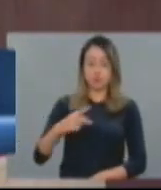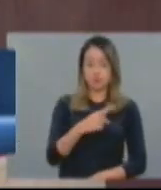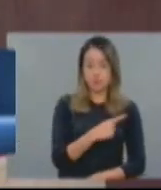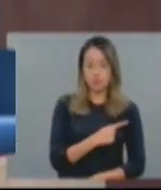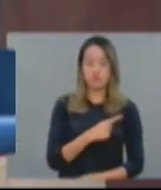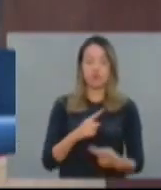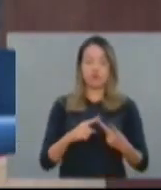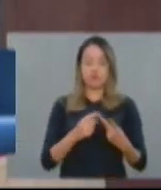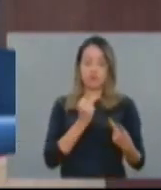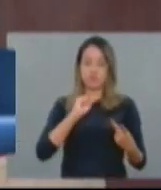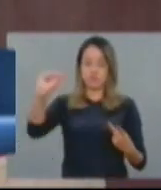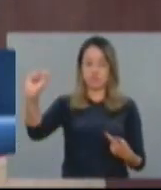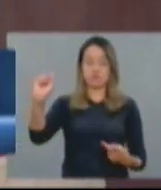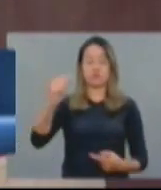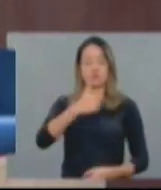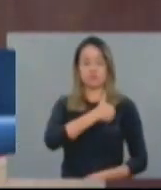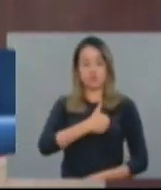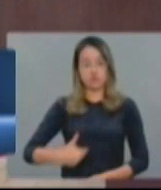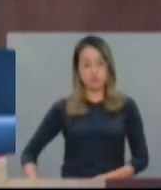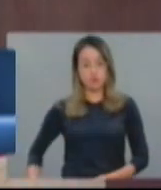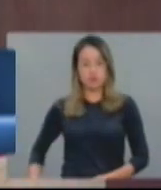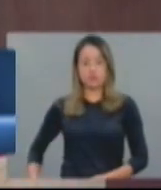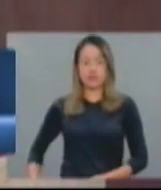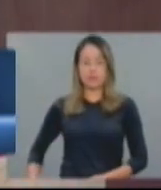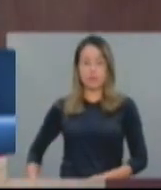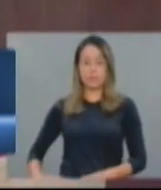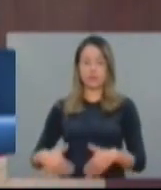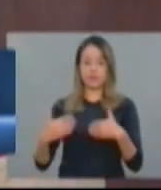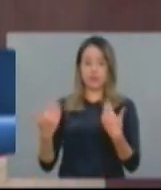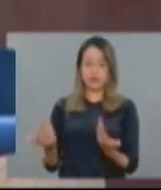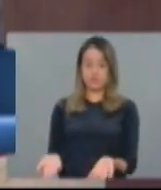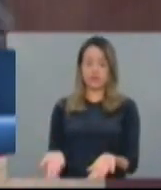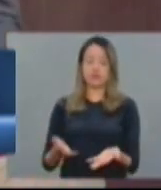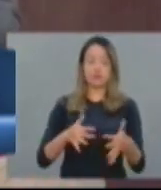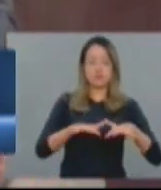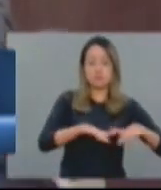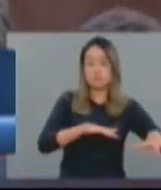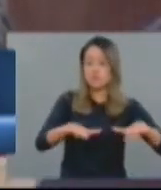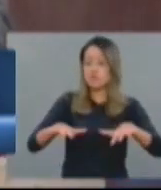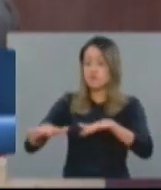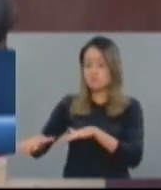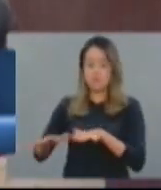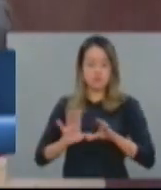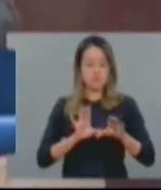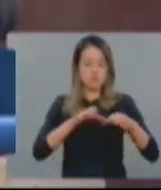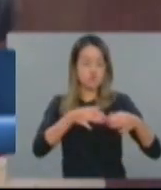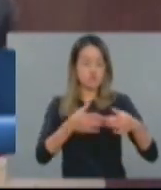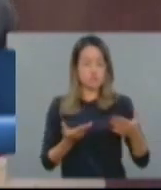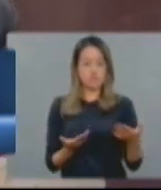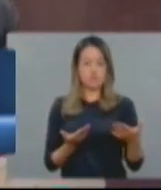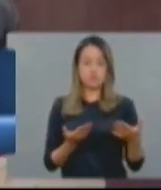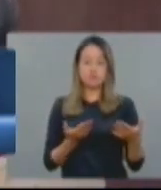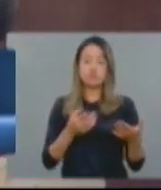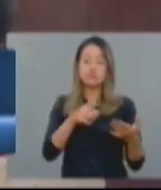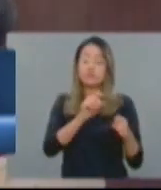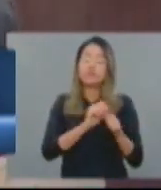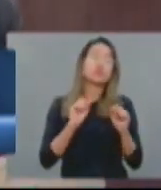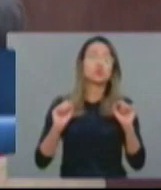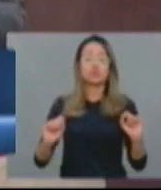a defessoria pública e as organizações de sociedade civil estão fazendo uma